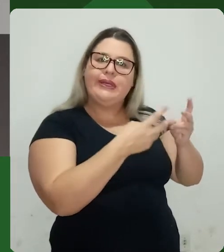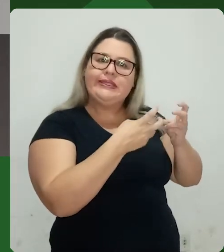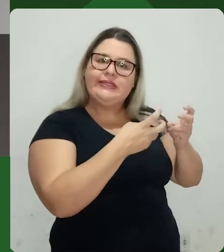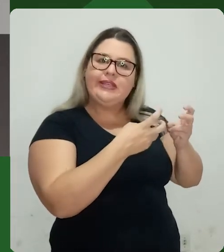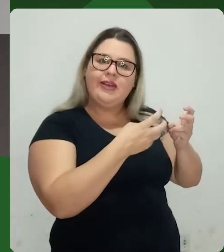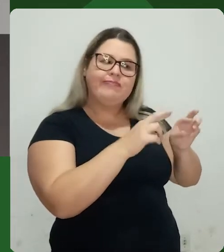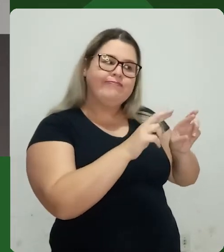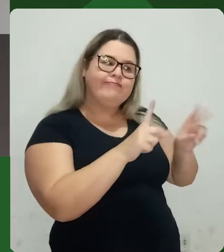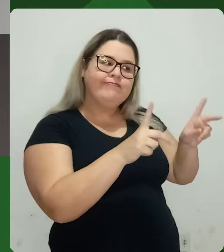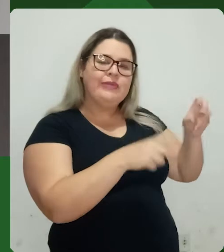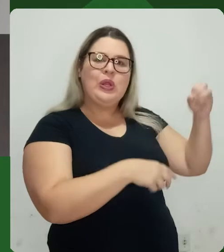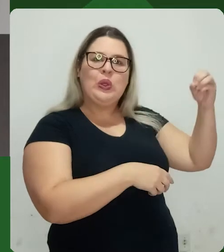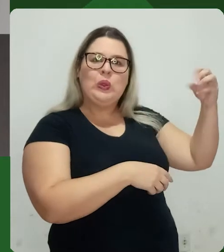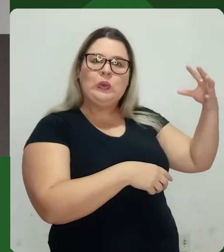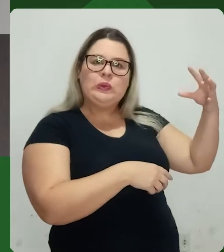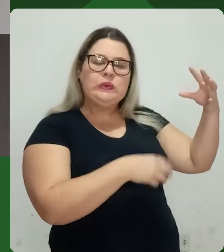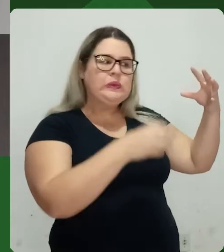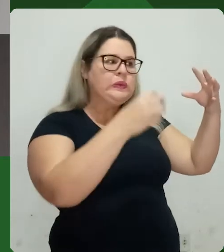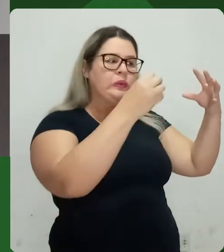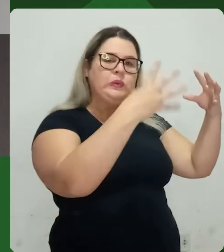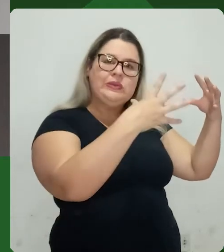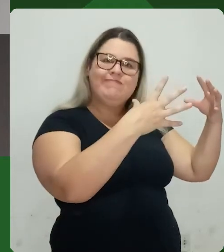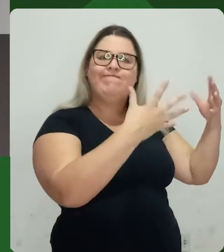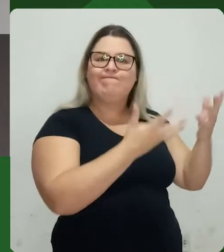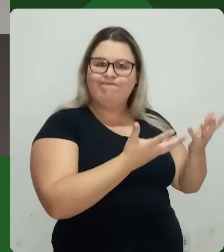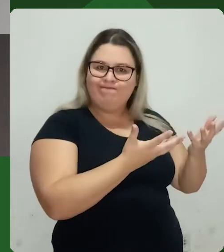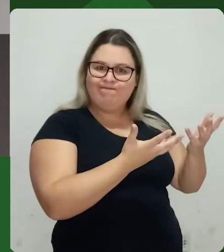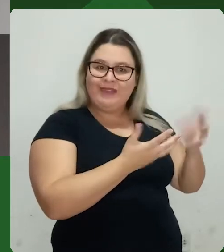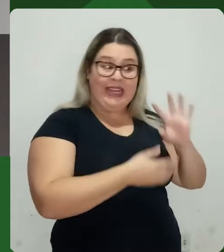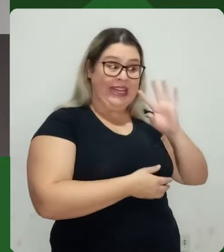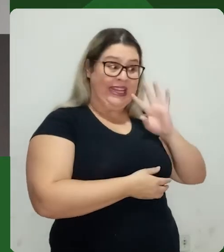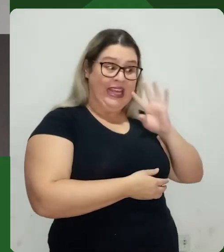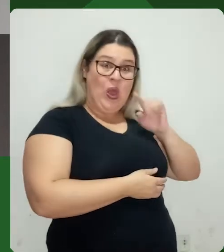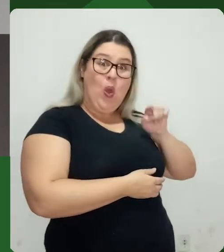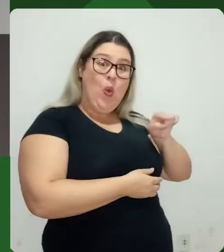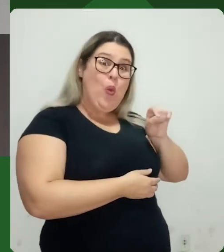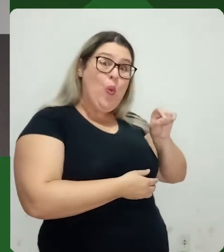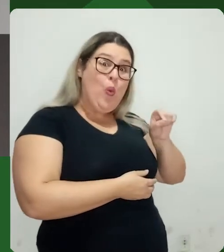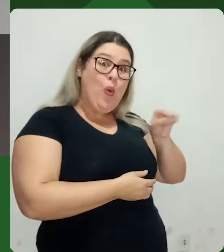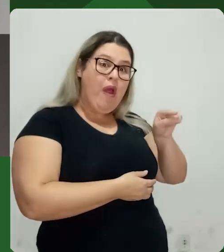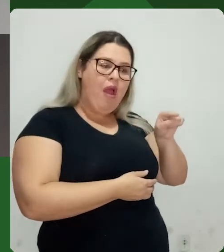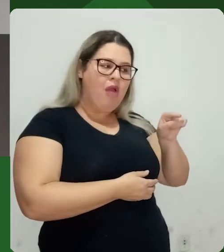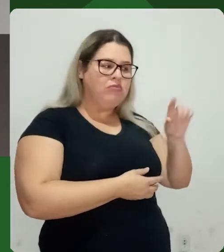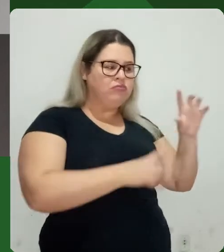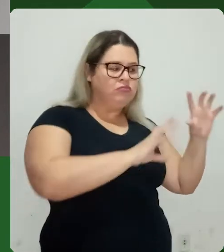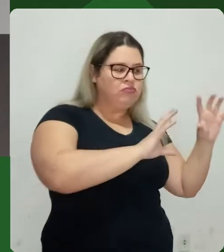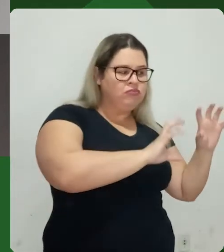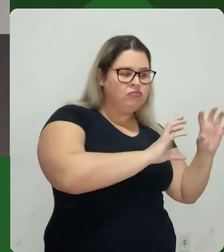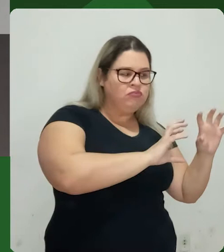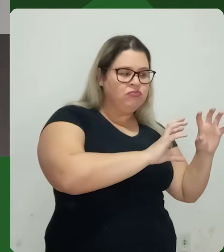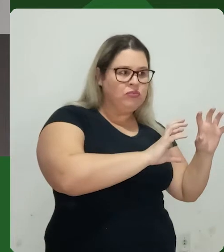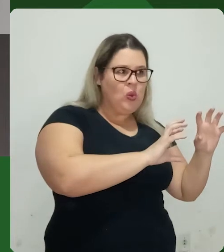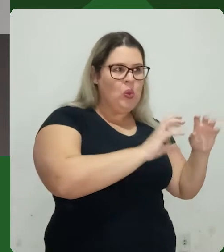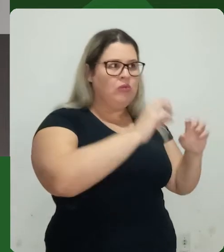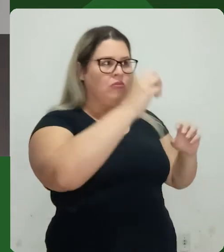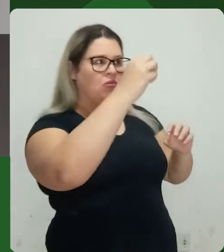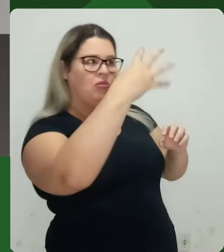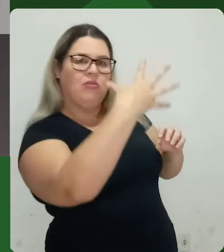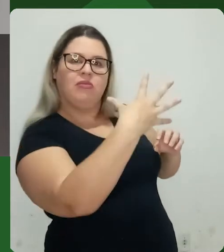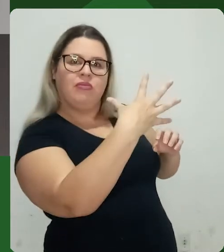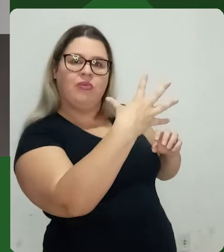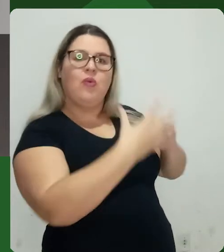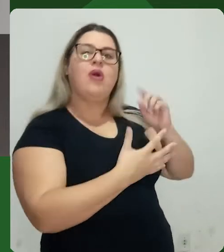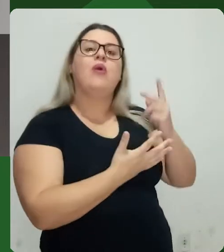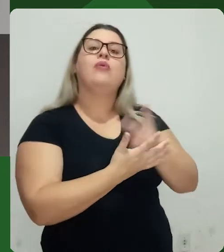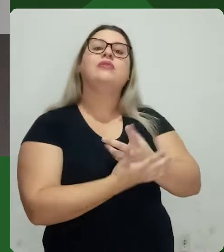diferenciação clara aqui, de luz, né, chegando nessa face. E olha que legal, na hora que eu tenho isso aqui escuro,